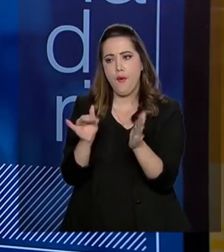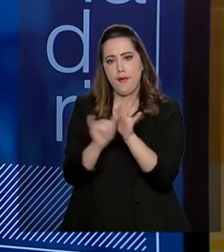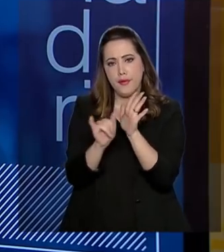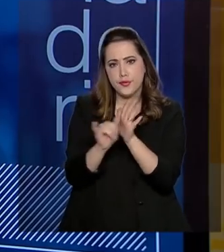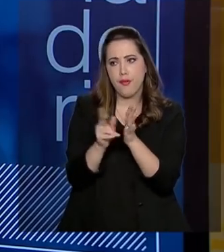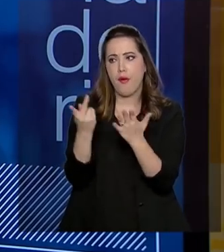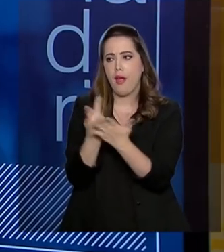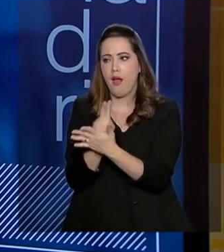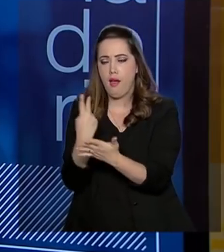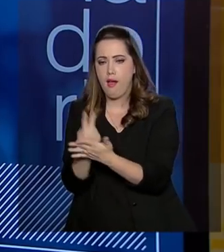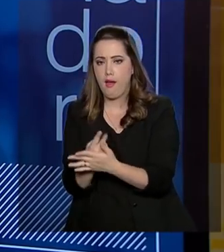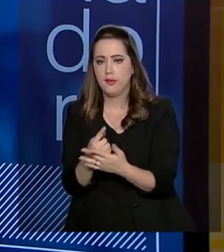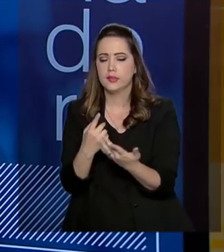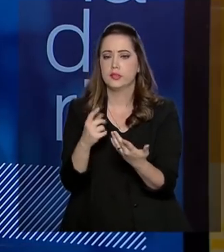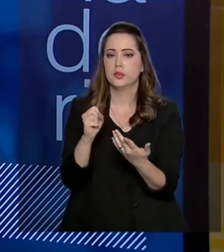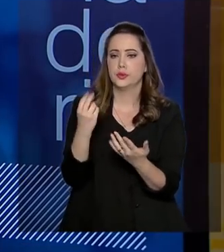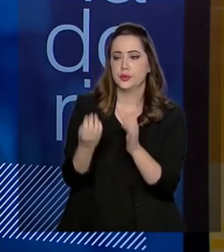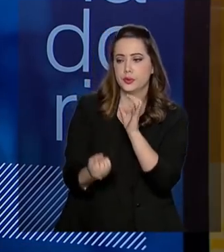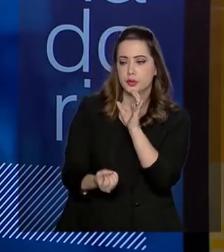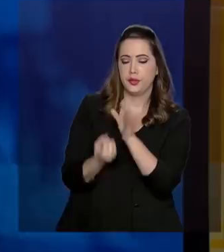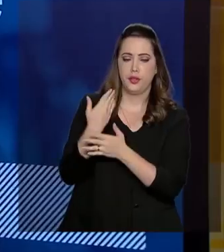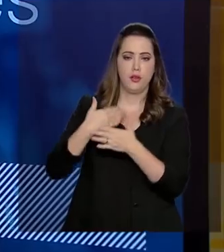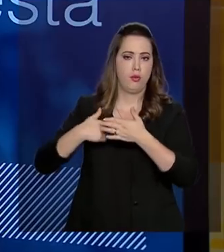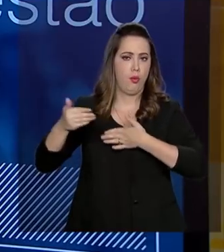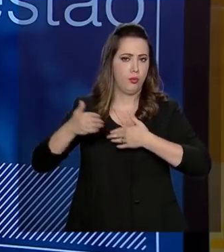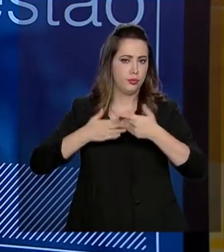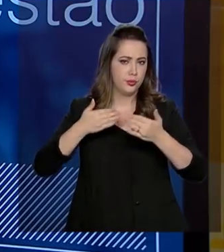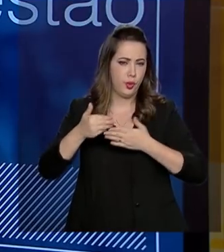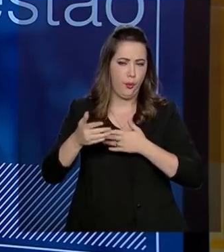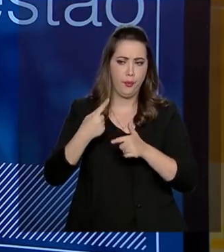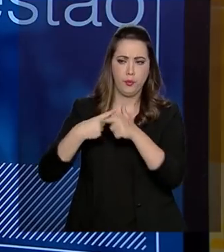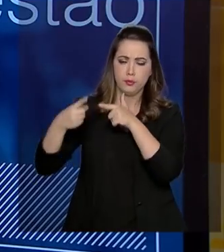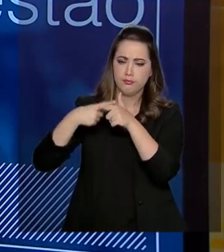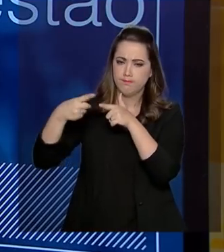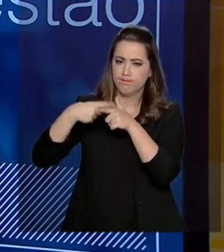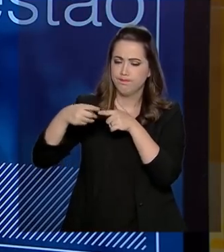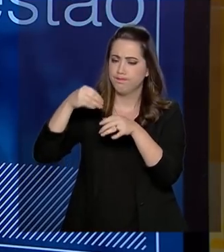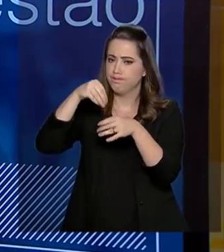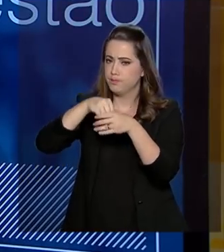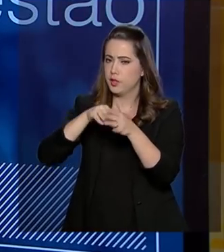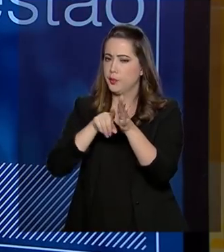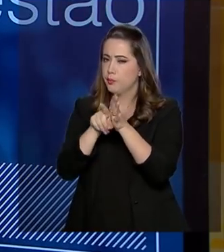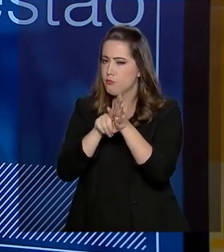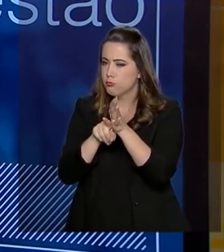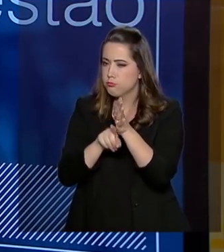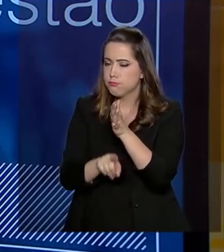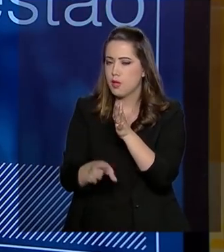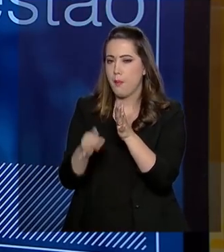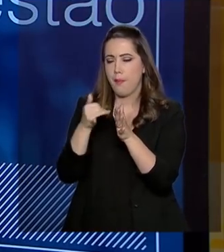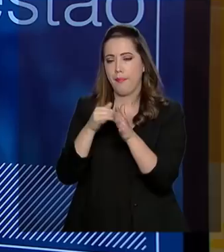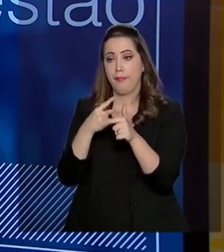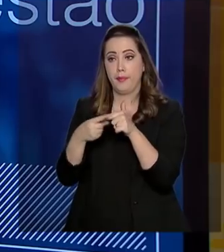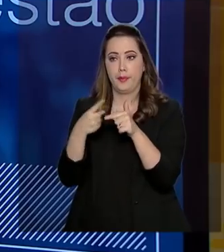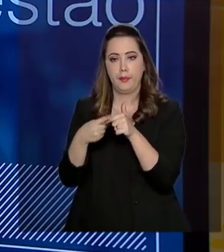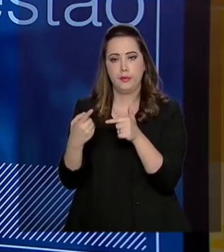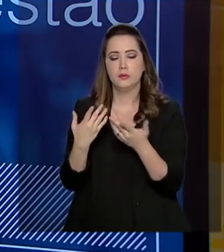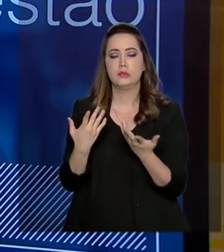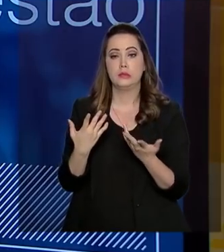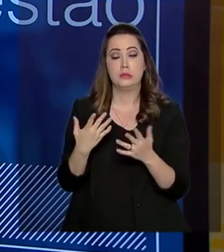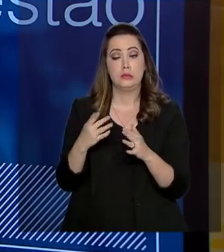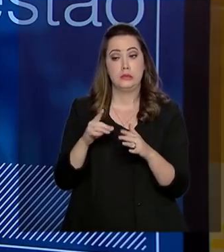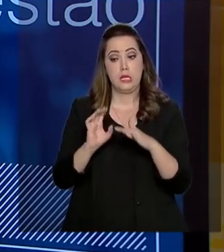criaram algum tipo de problema para as investigações, dificultando as investigações, esses